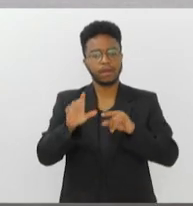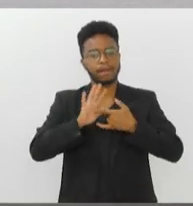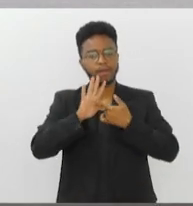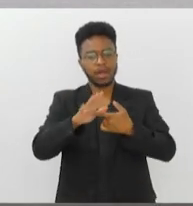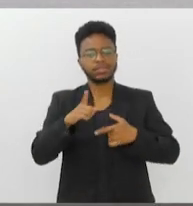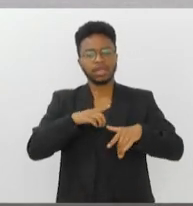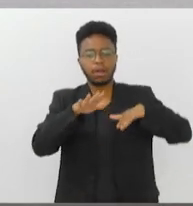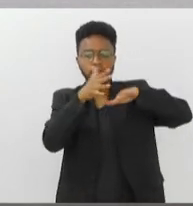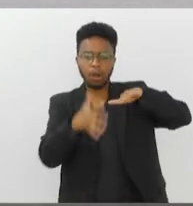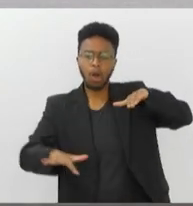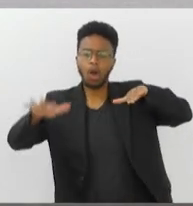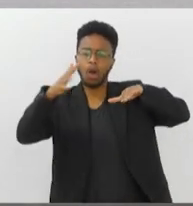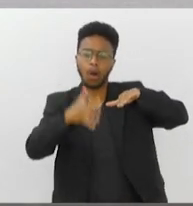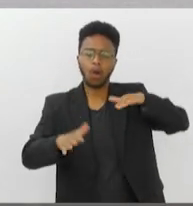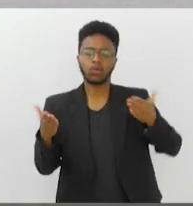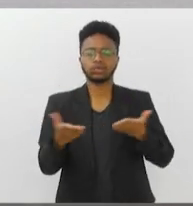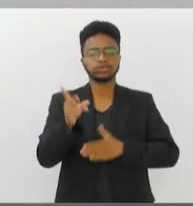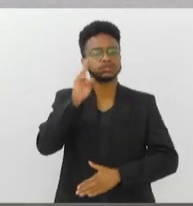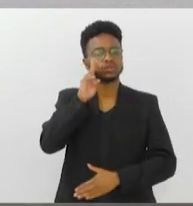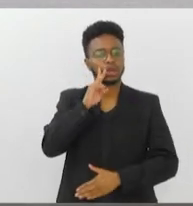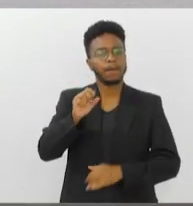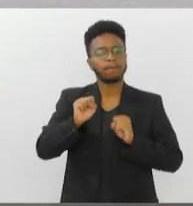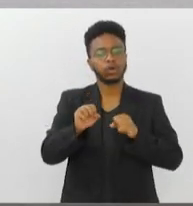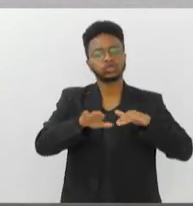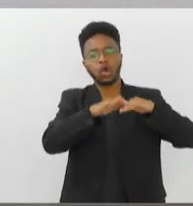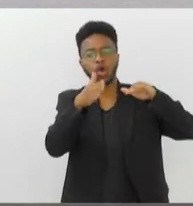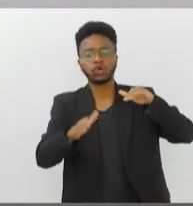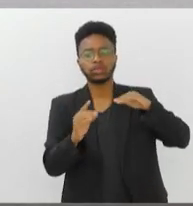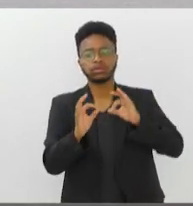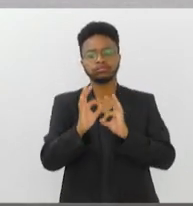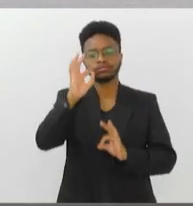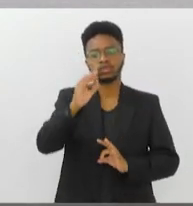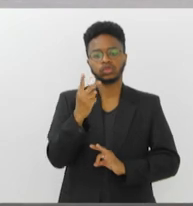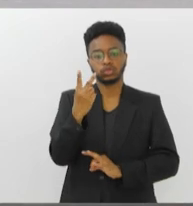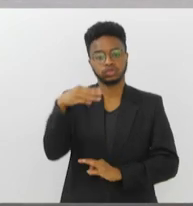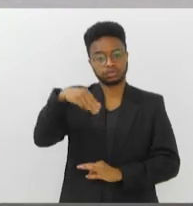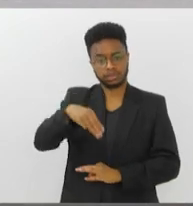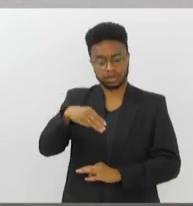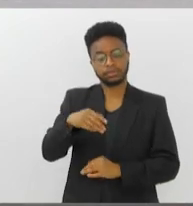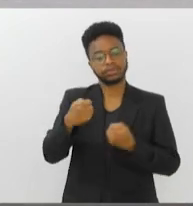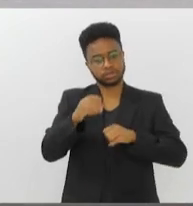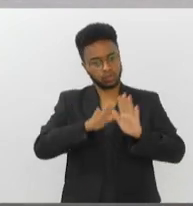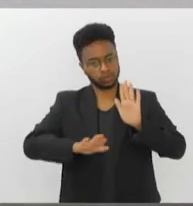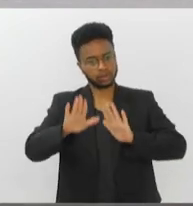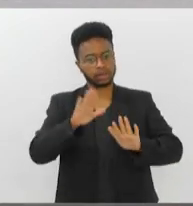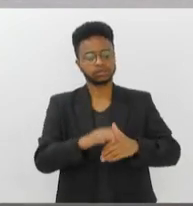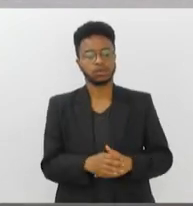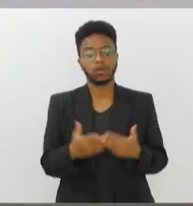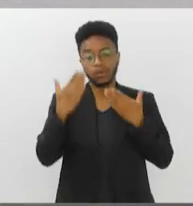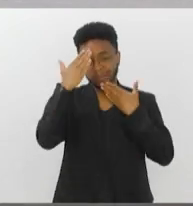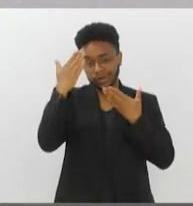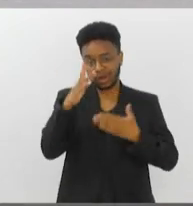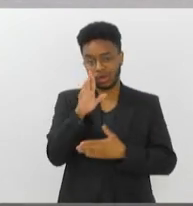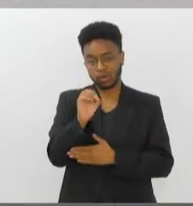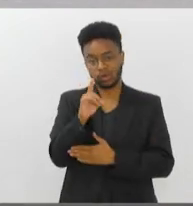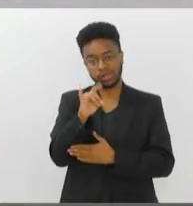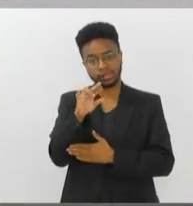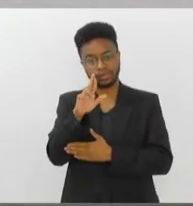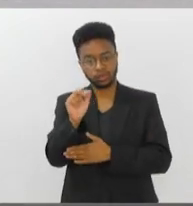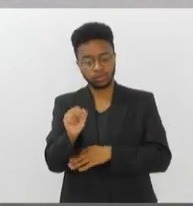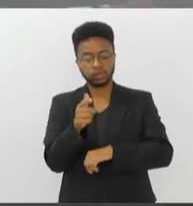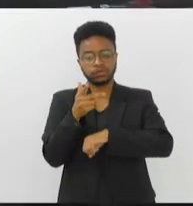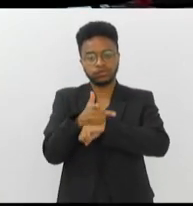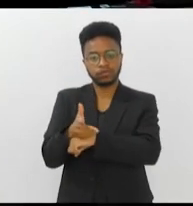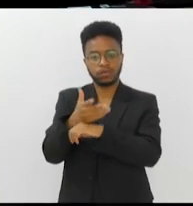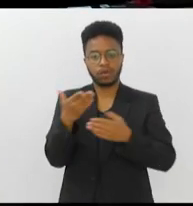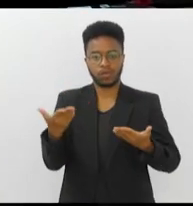ressaca válido para esta segunda, com ondas que podem chegar a 2,5 Todo cuidado é pouco. Obrigado, Rodrigo Melo, pelas belas imagens